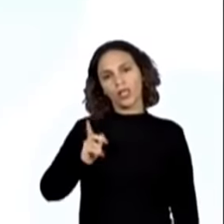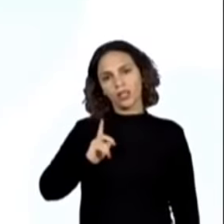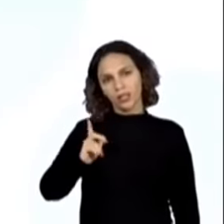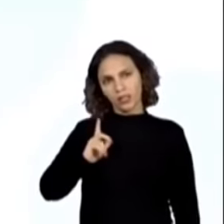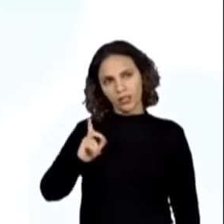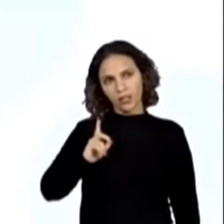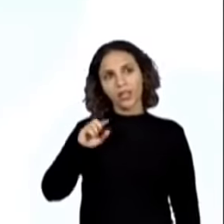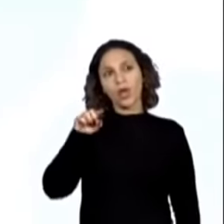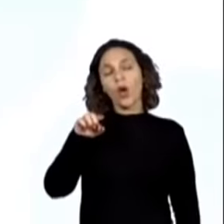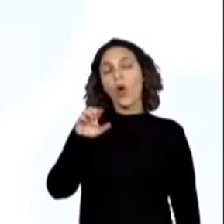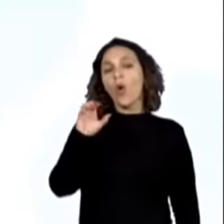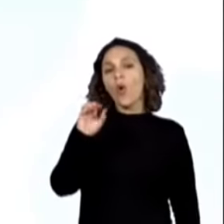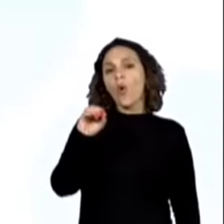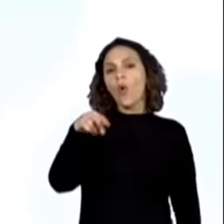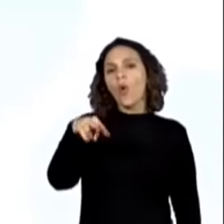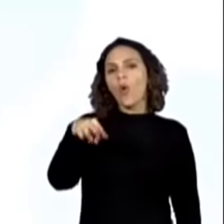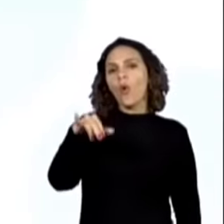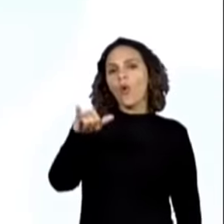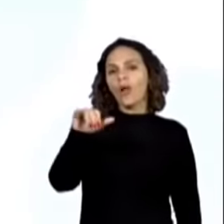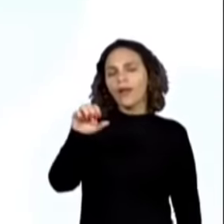onisciente.